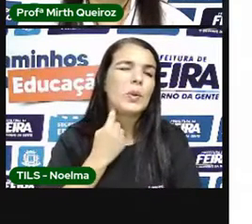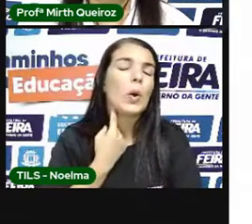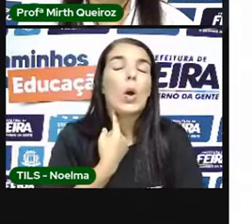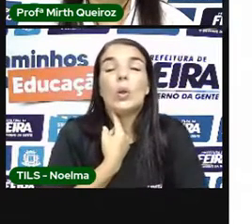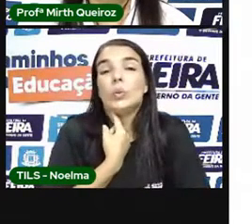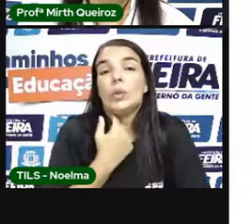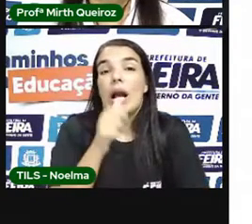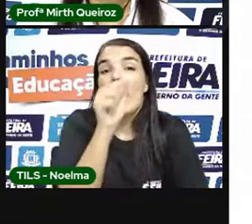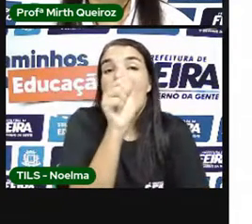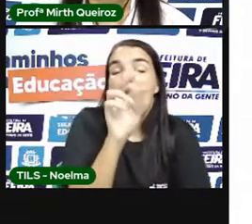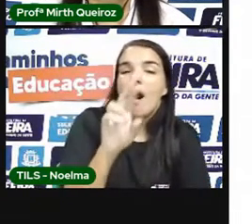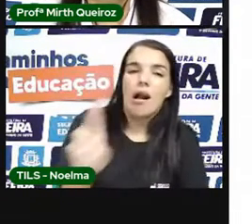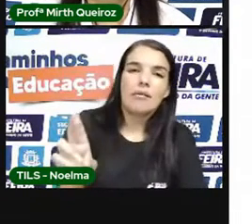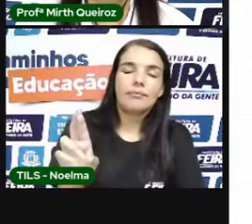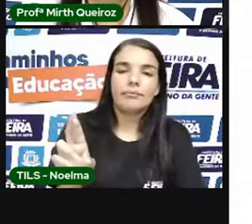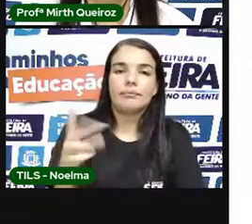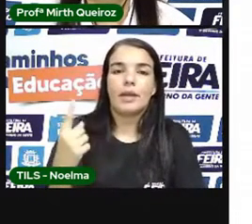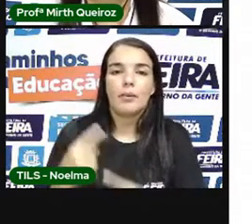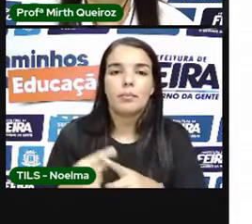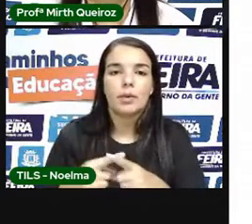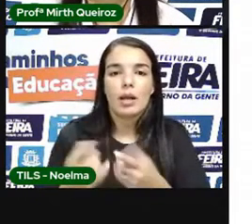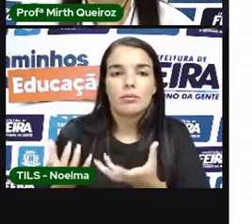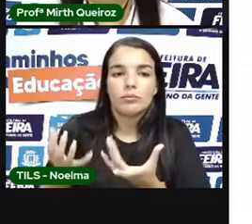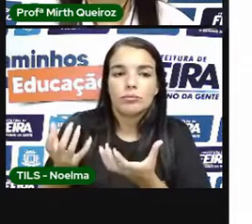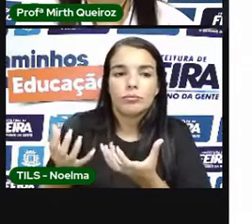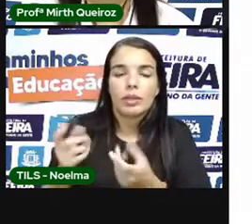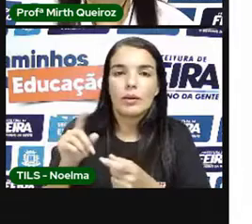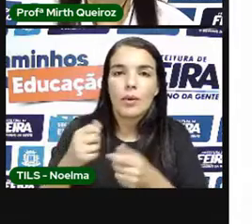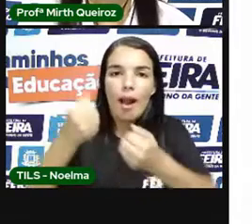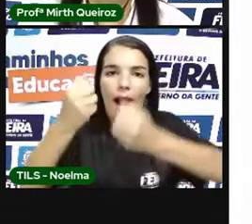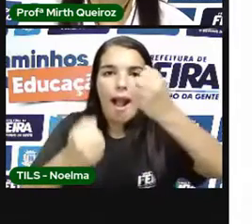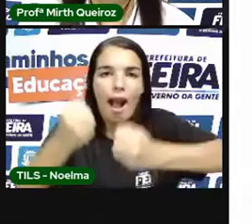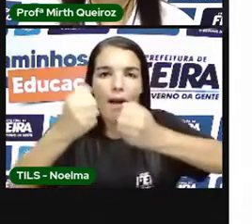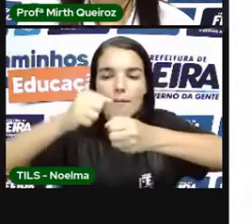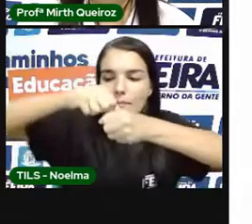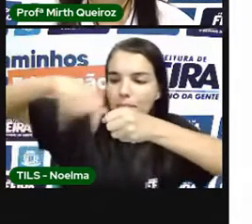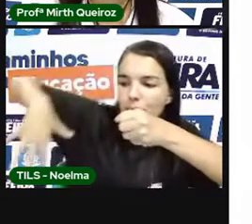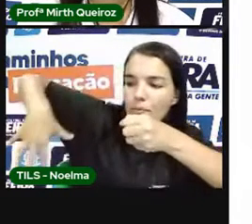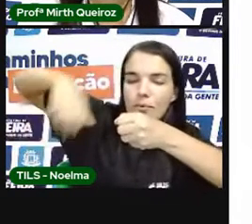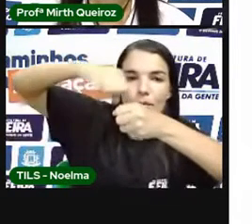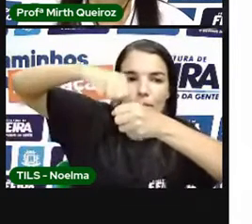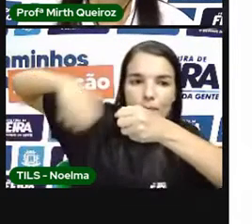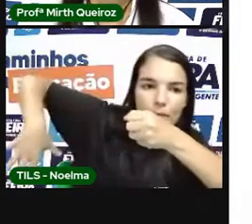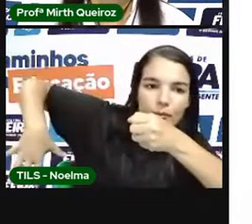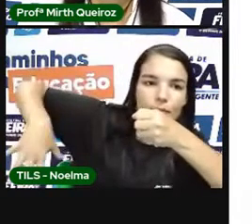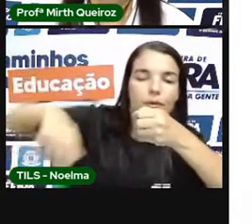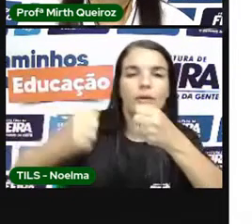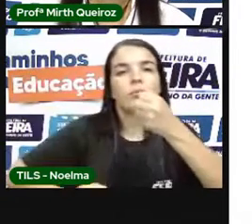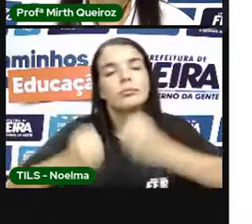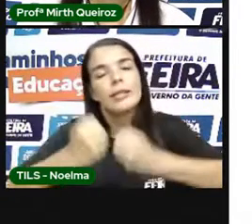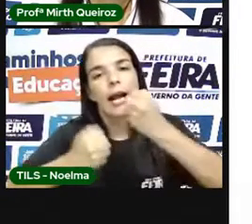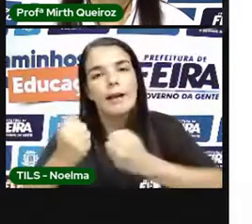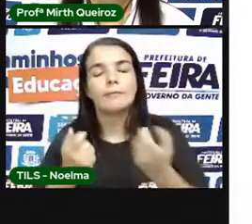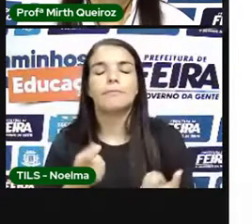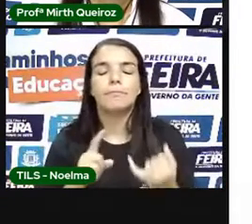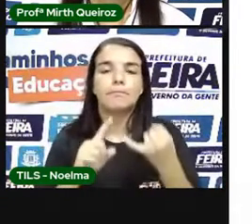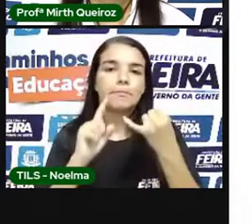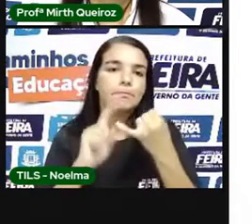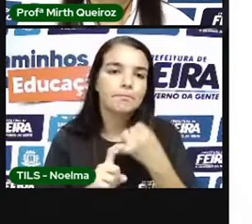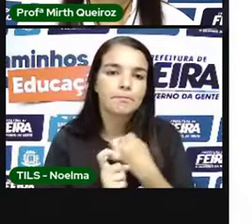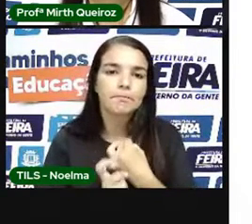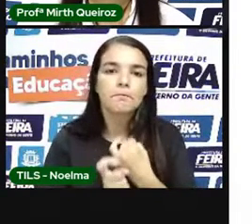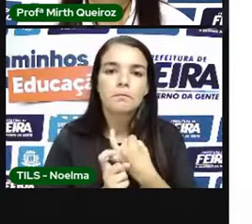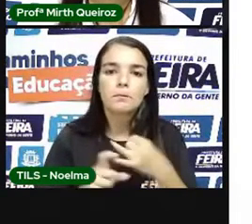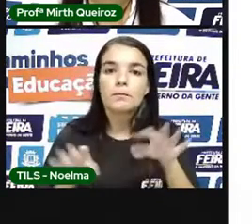poluentes Gerados principalmente da queima de combustíveis De combustíveis, né? Os carros, né? E também